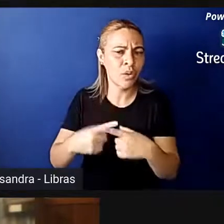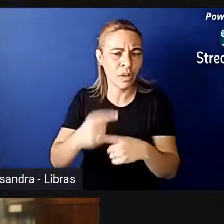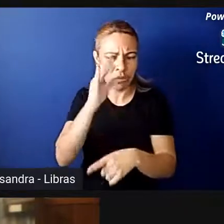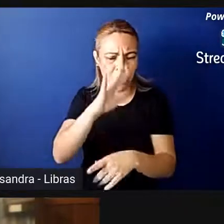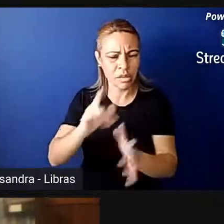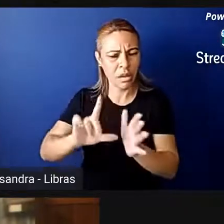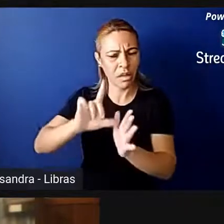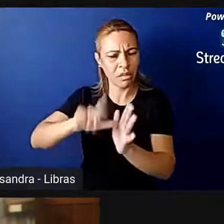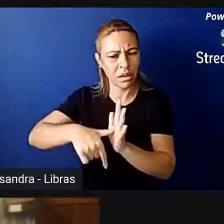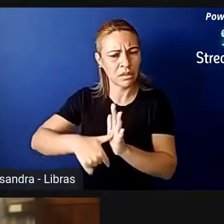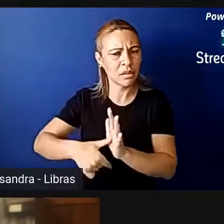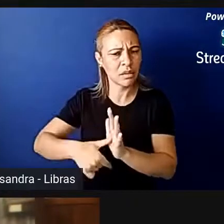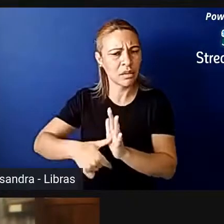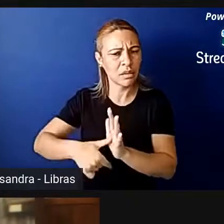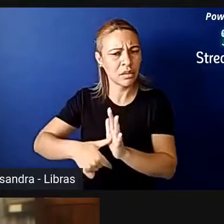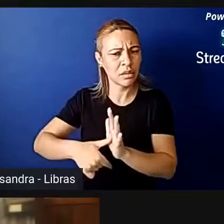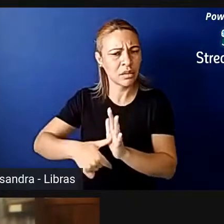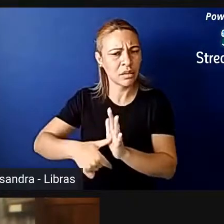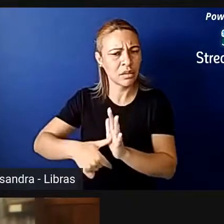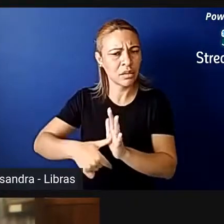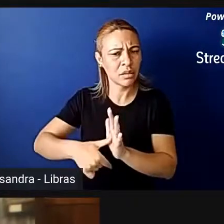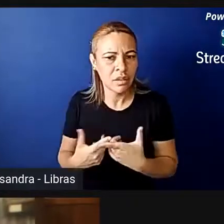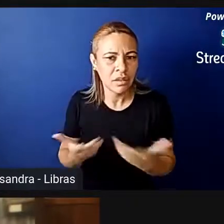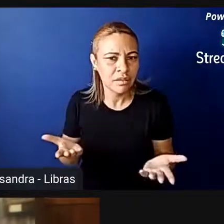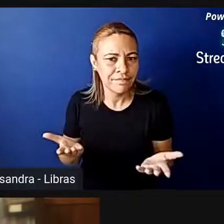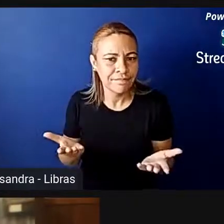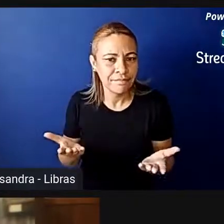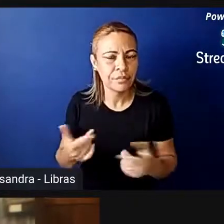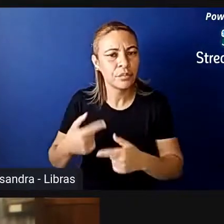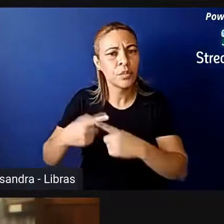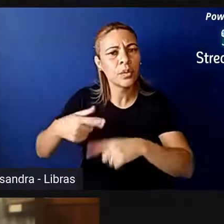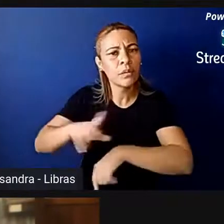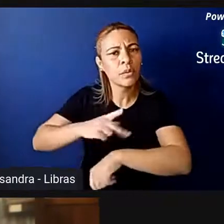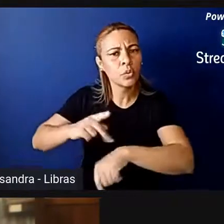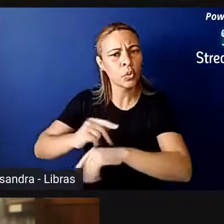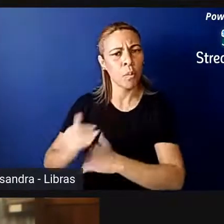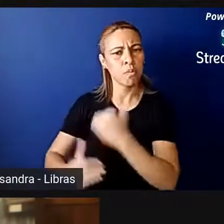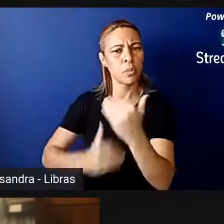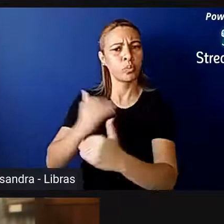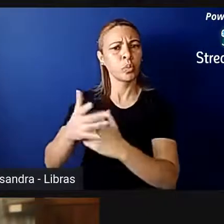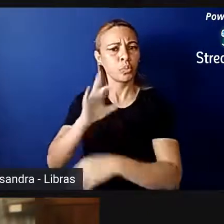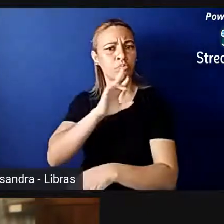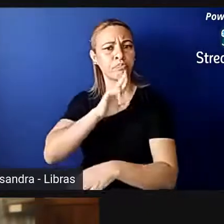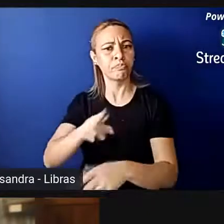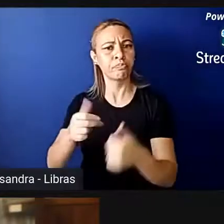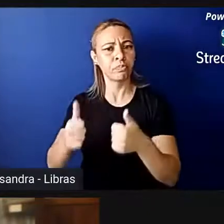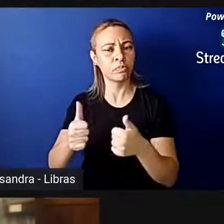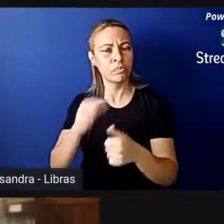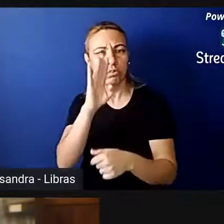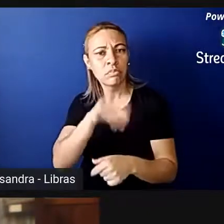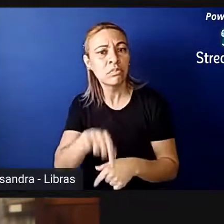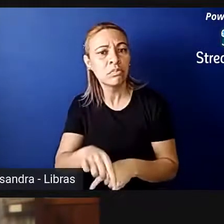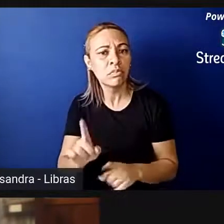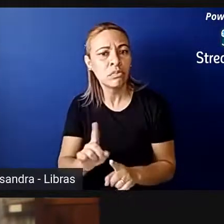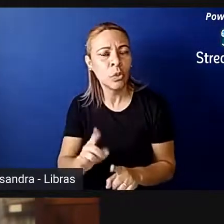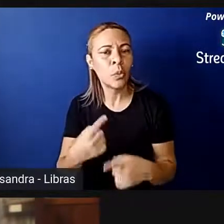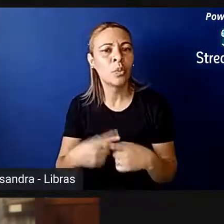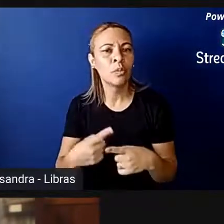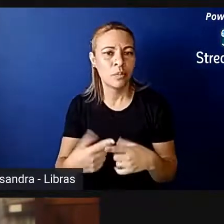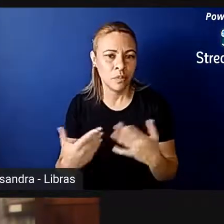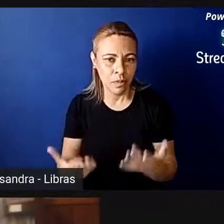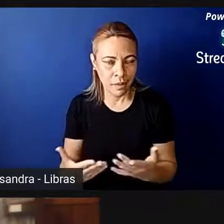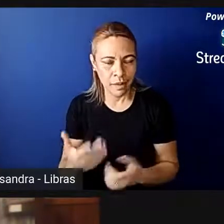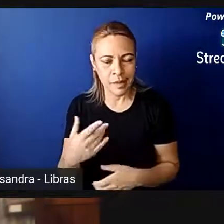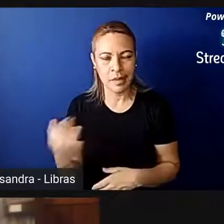Por quê? Por que os outros países cresceram, tiveram resultados e o Brasil não? E isso é fundamental para a gente entender